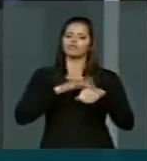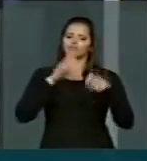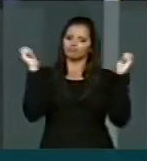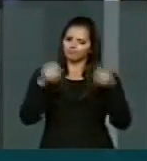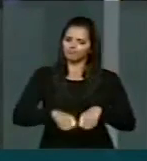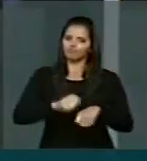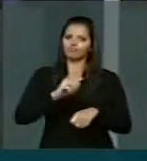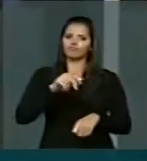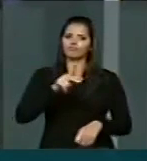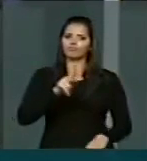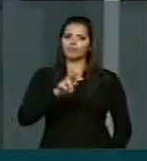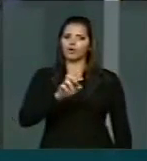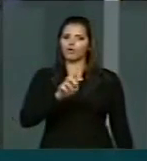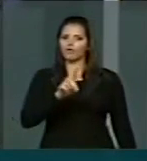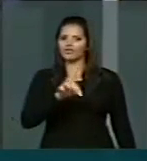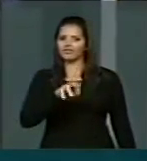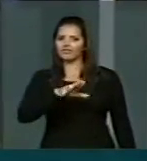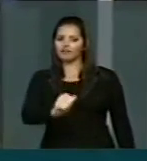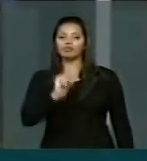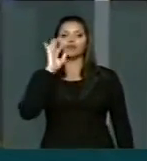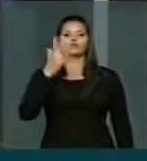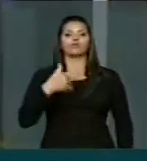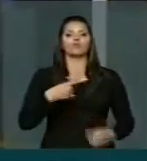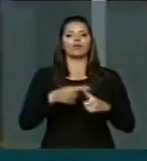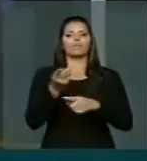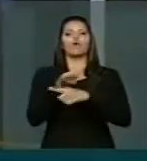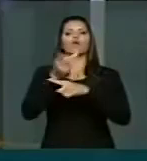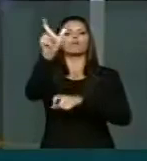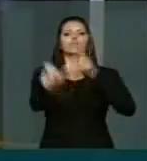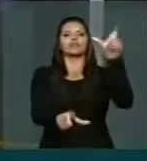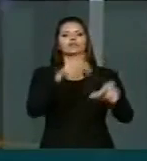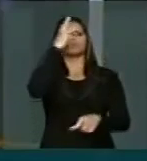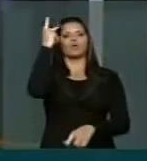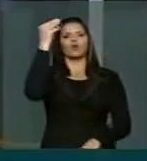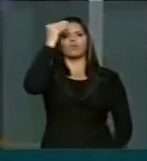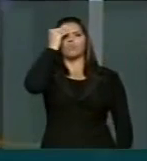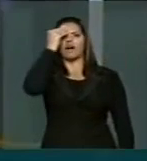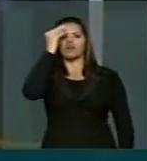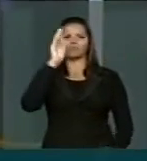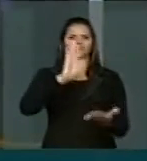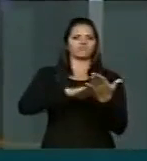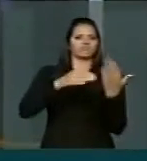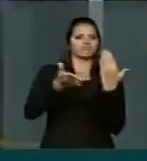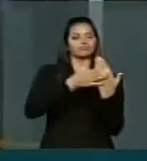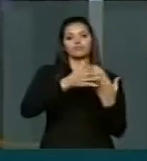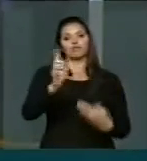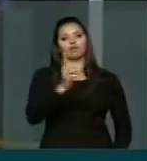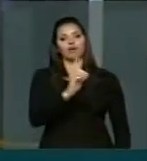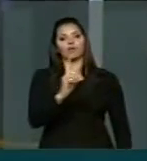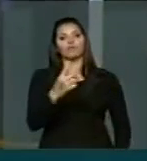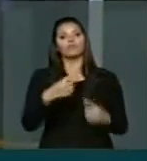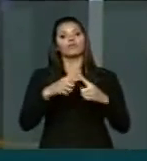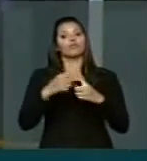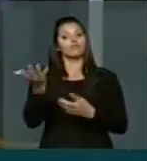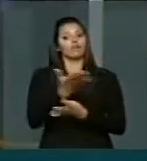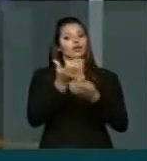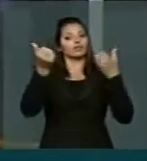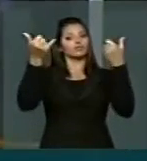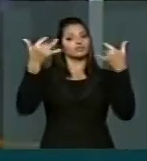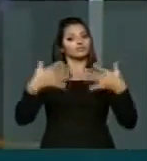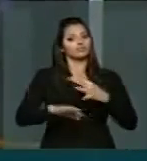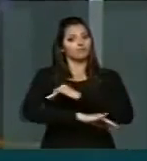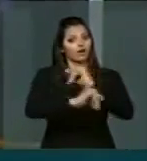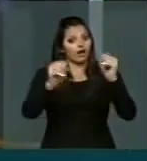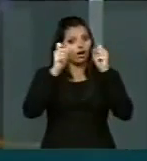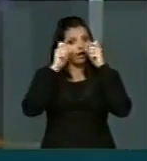Não se trata de querer procurar culpados e nem de vingança. O que eu quero chamar a atenção,